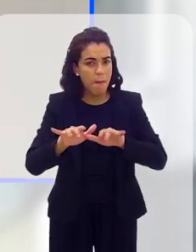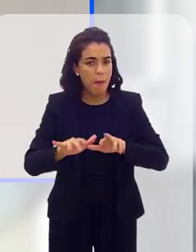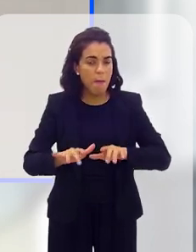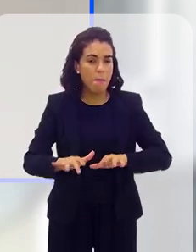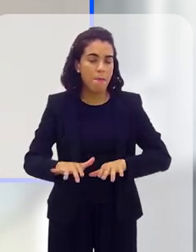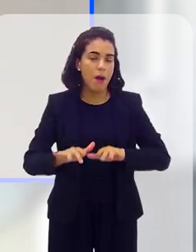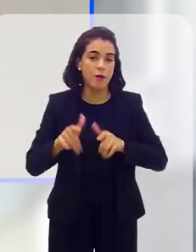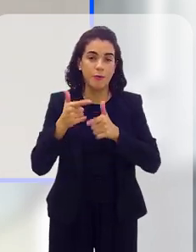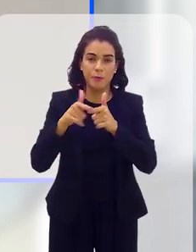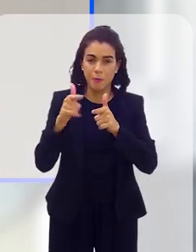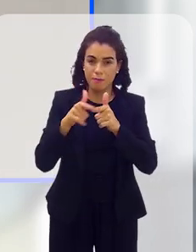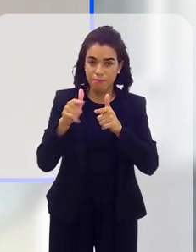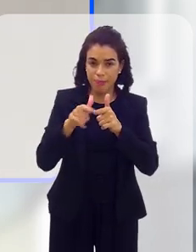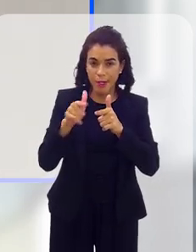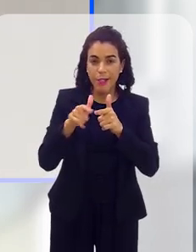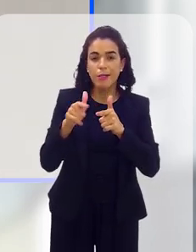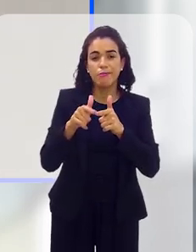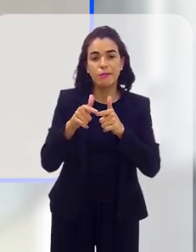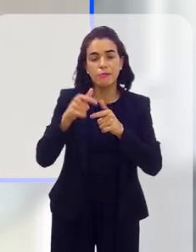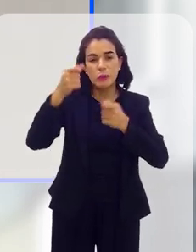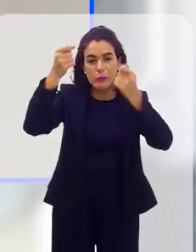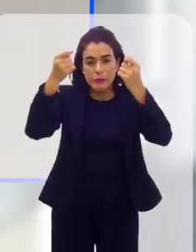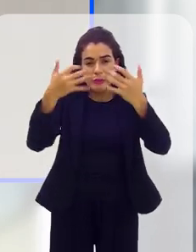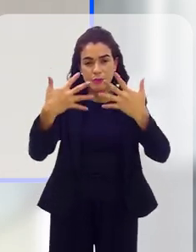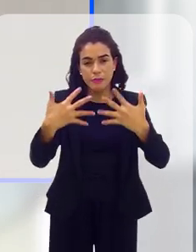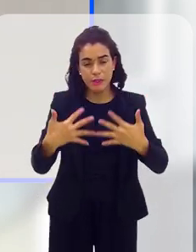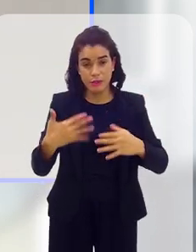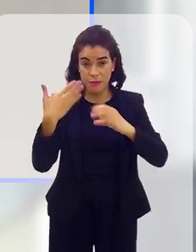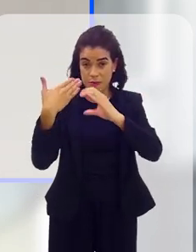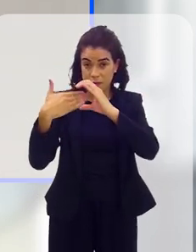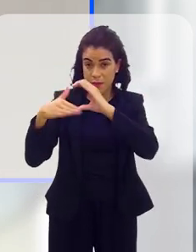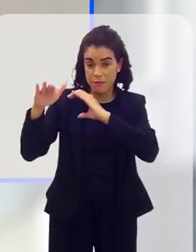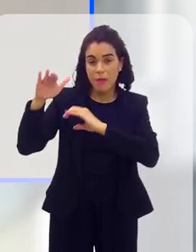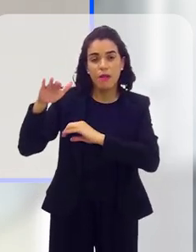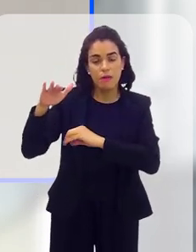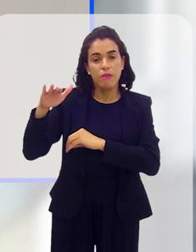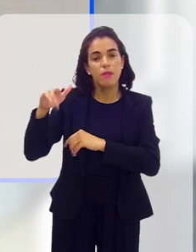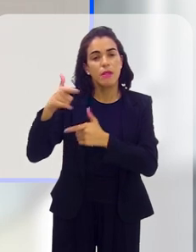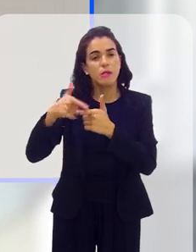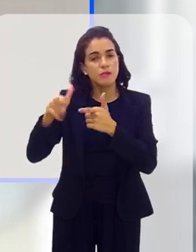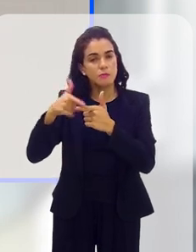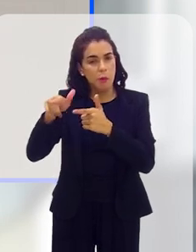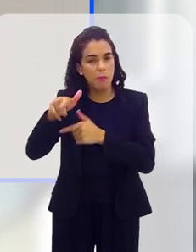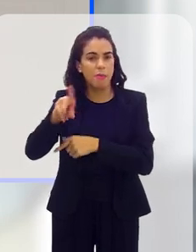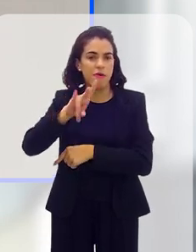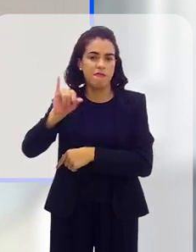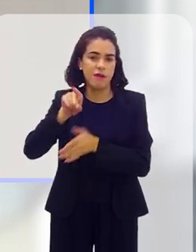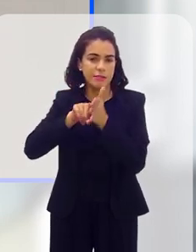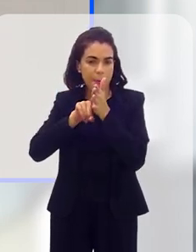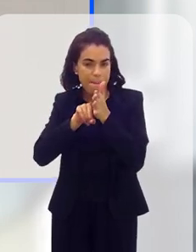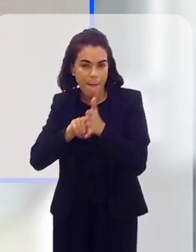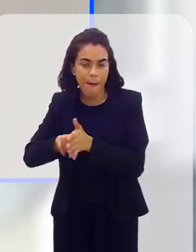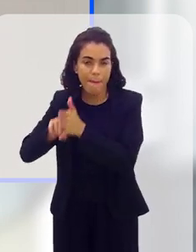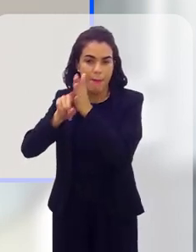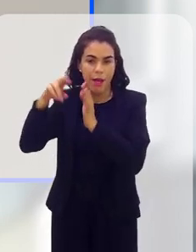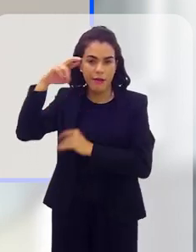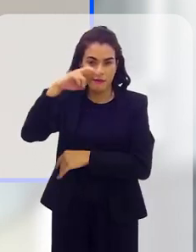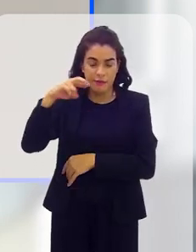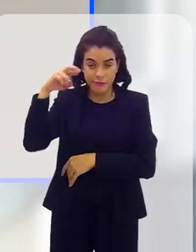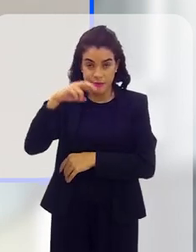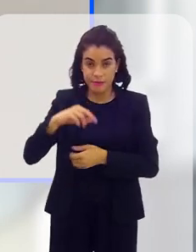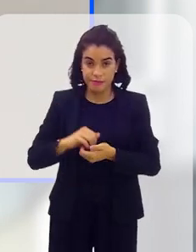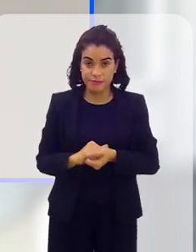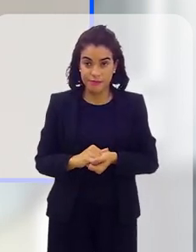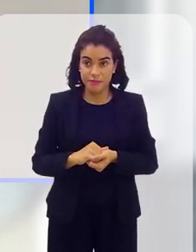você pode formalizar o problema através de uma explicação e-mail que, certamente, esse problema será